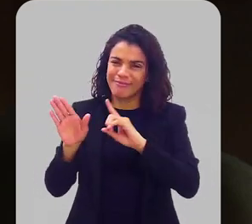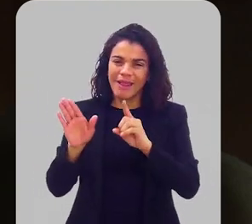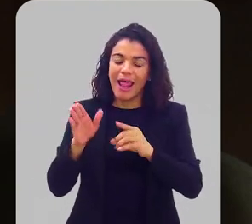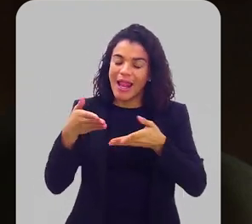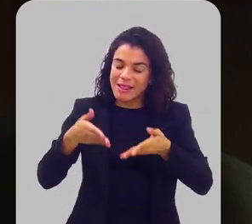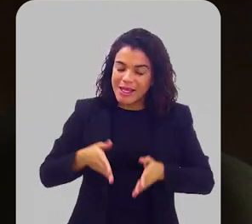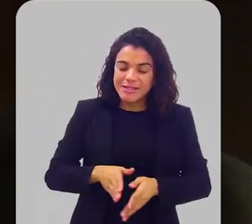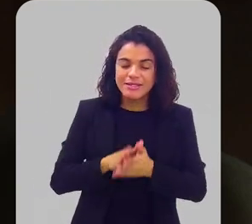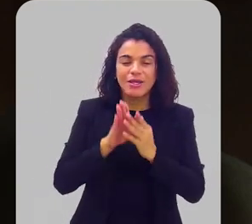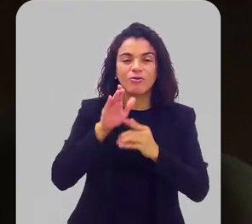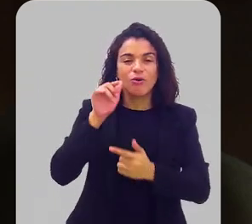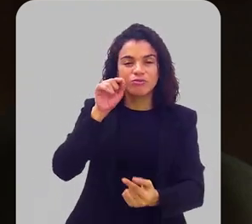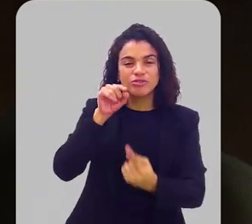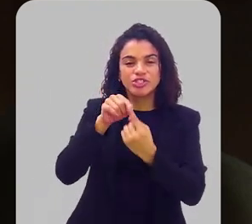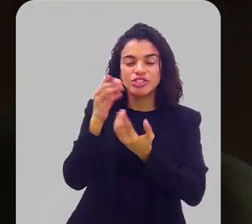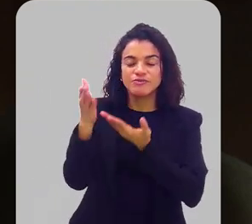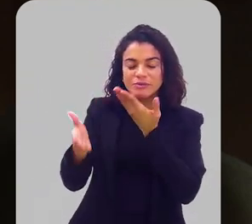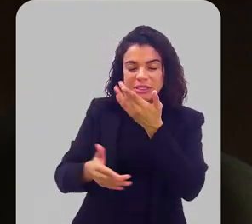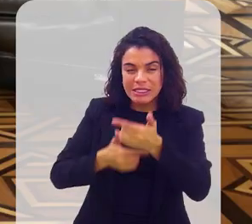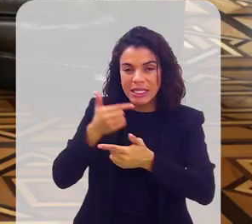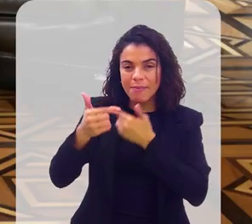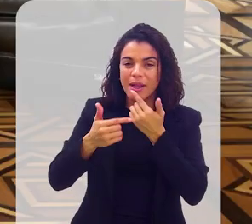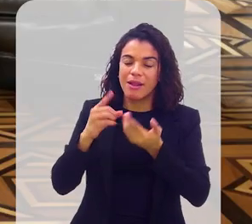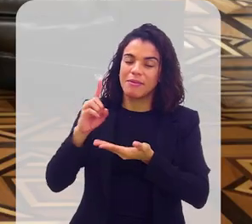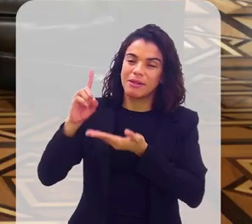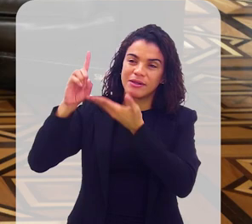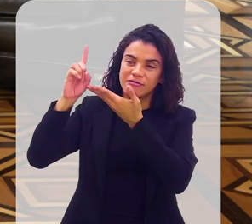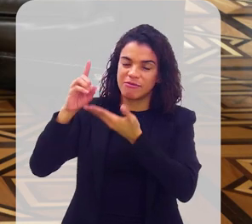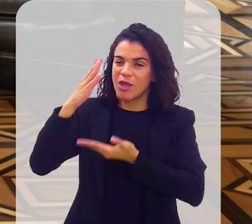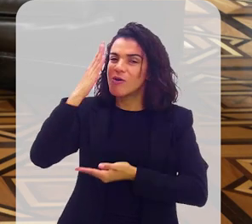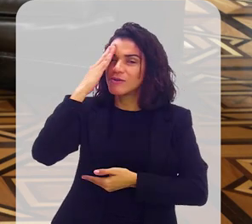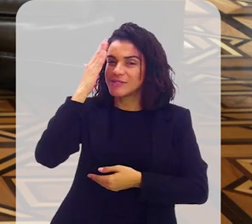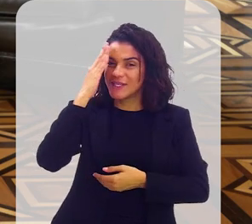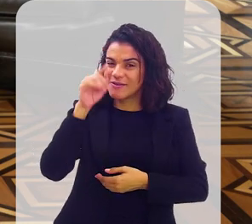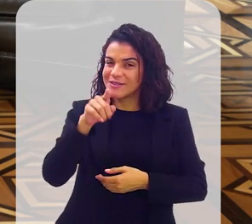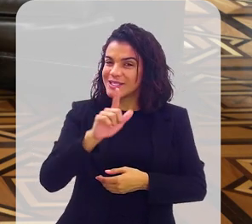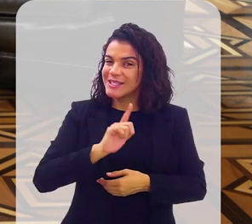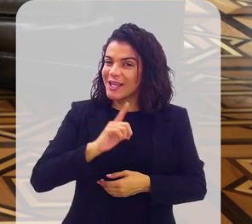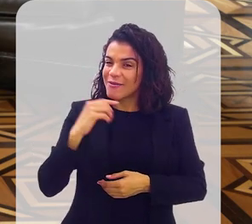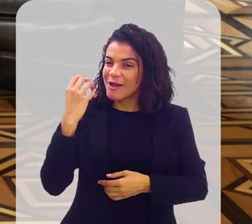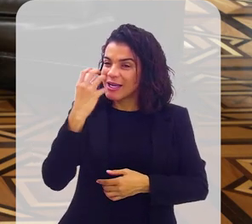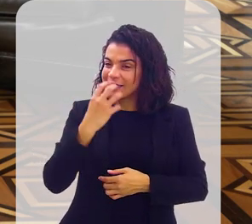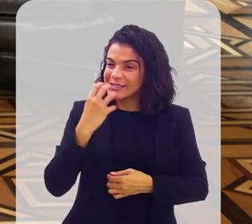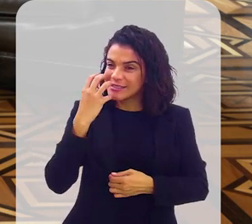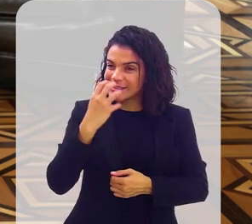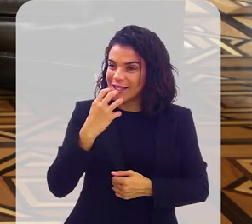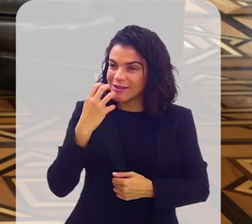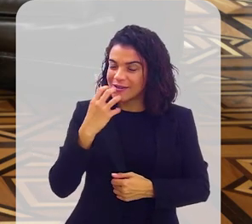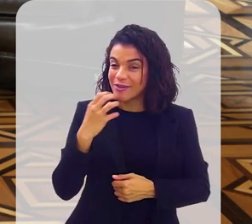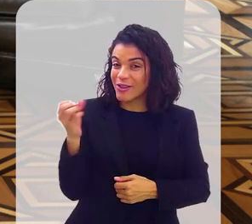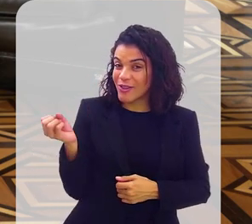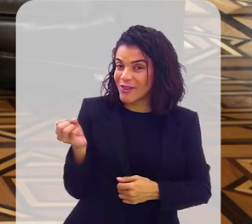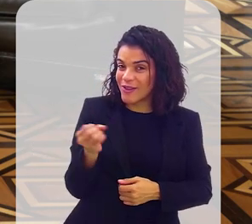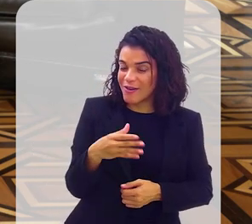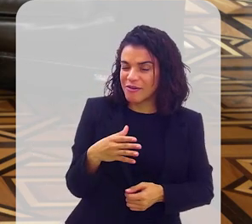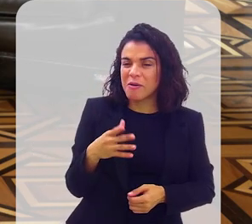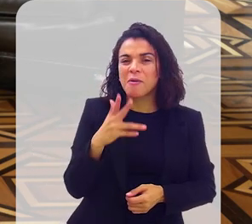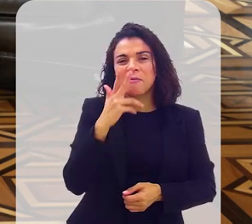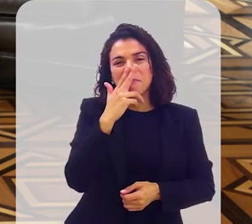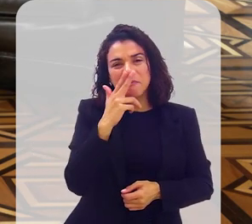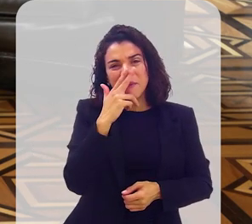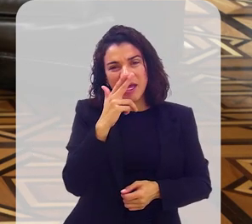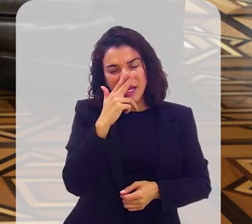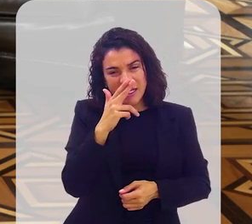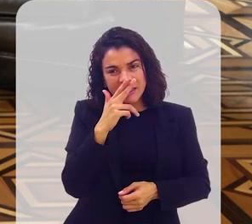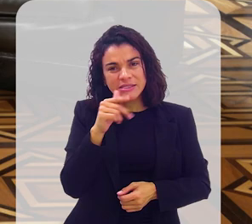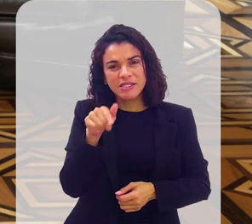glória de Deus. Meu Deus, coisa linda. Eu sei que você tem uma canção nova e parece que